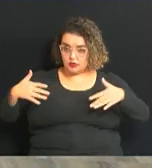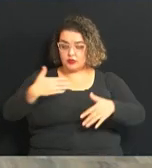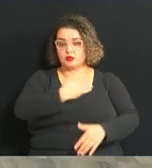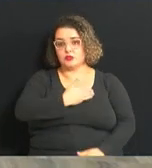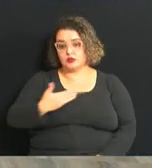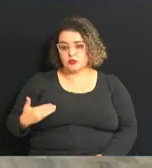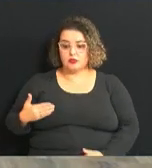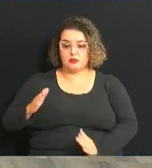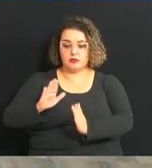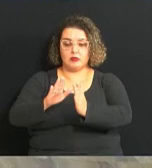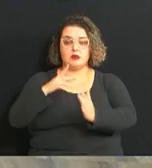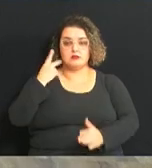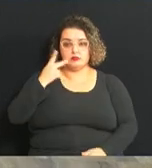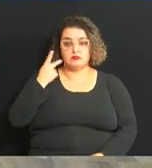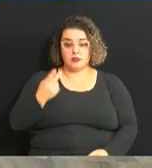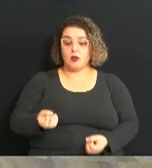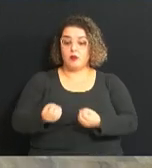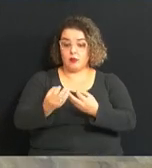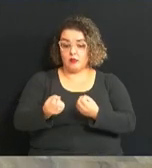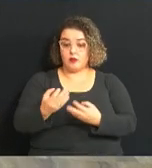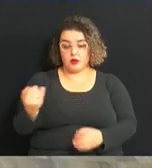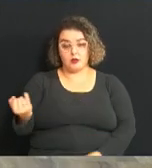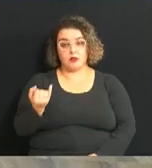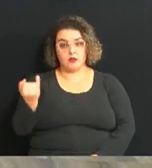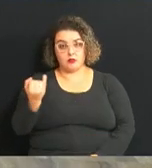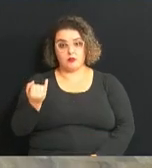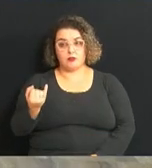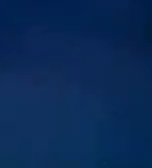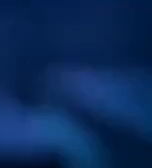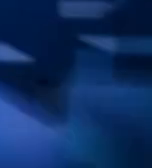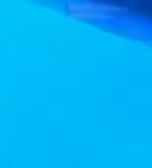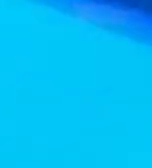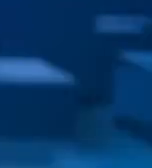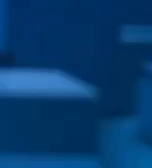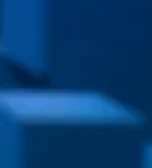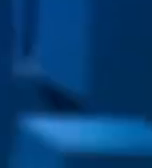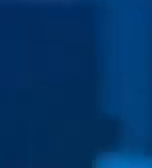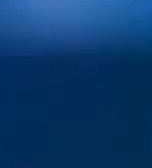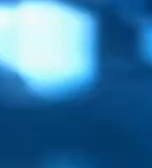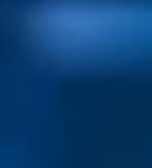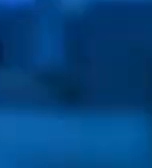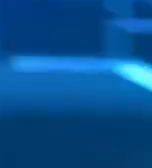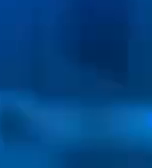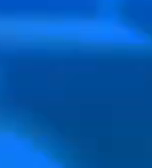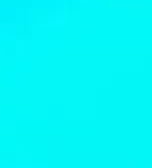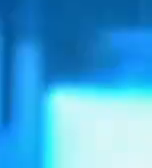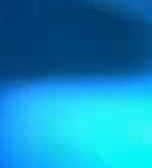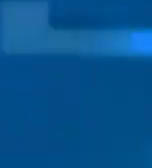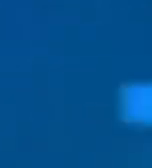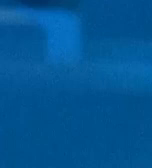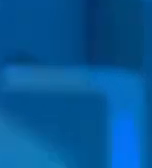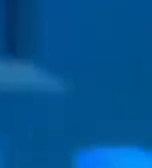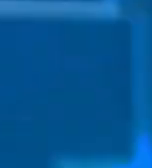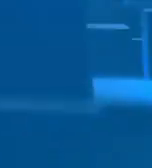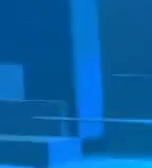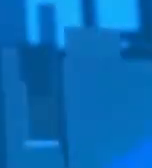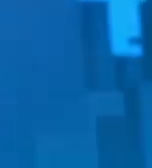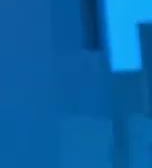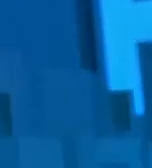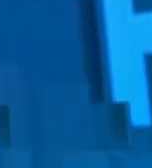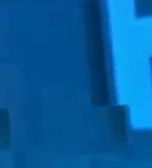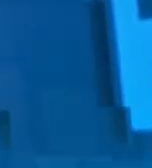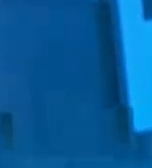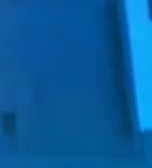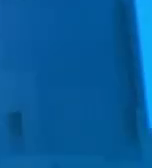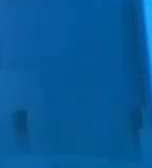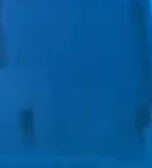parlamentar informações importantes para te deixar bem atualizado Música Música Música